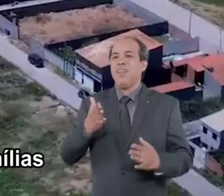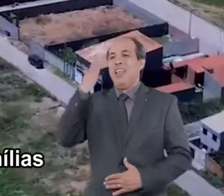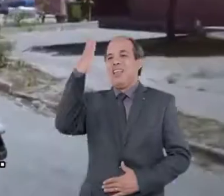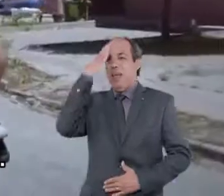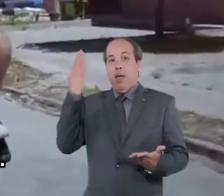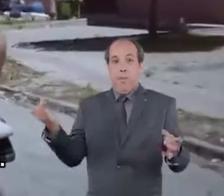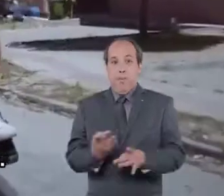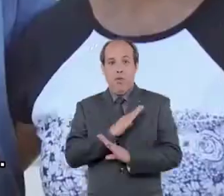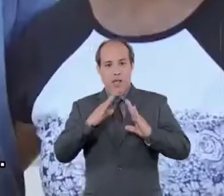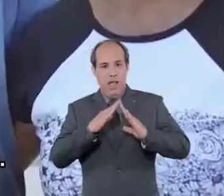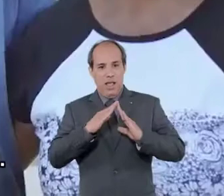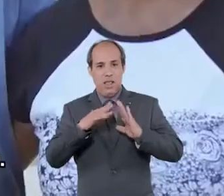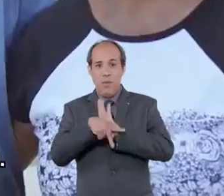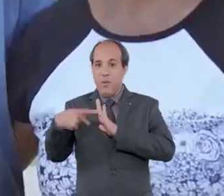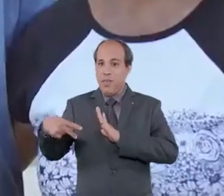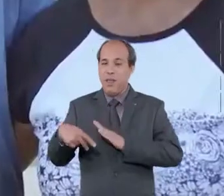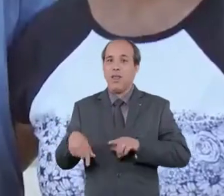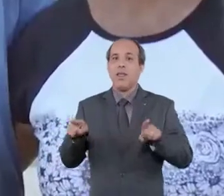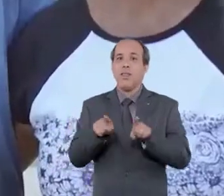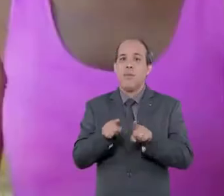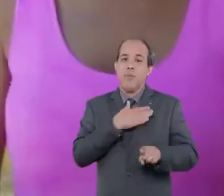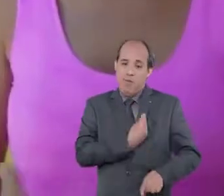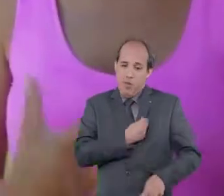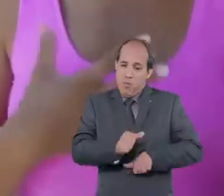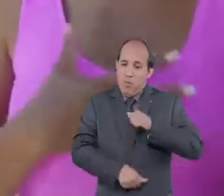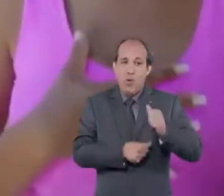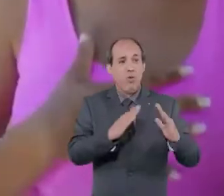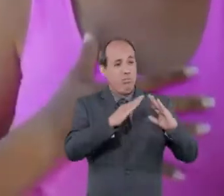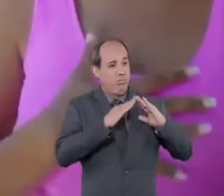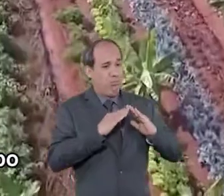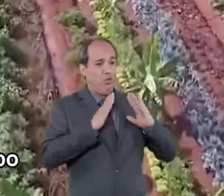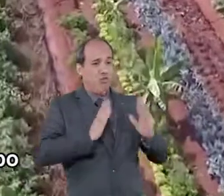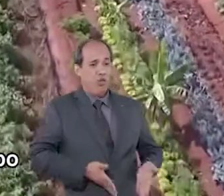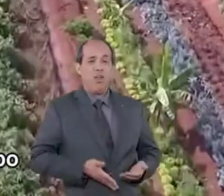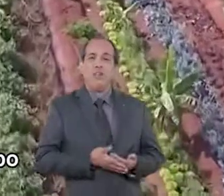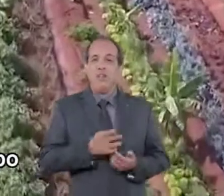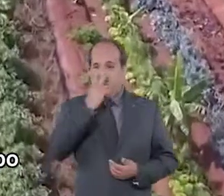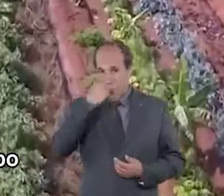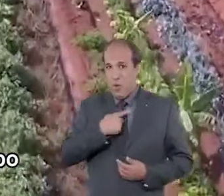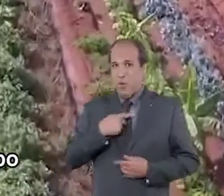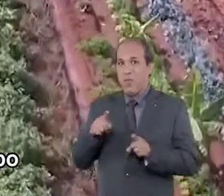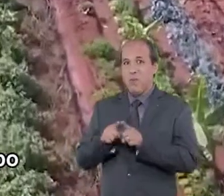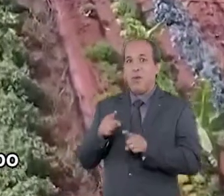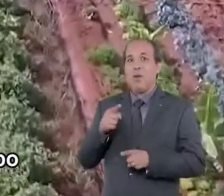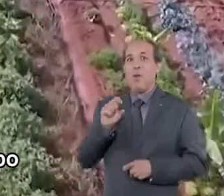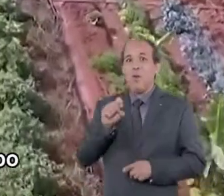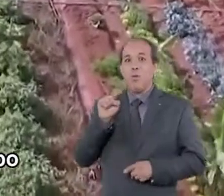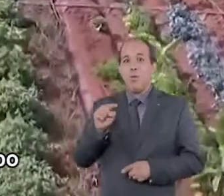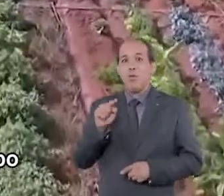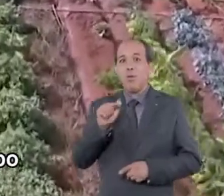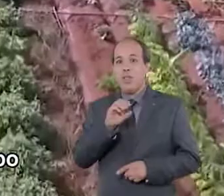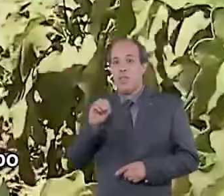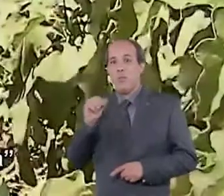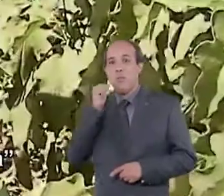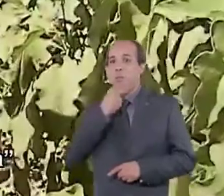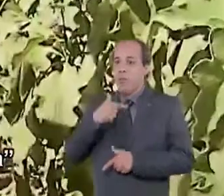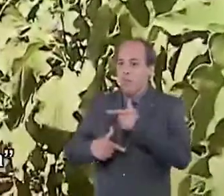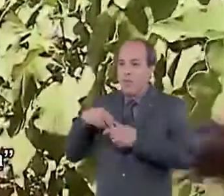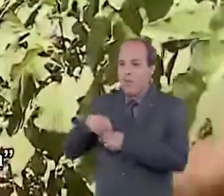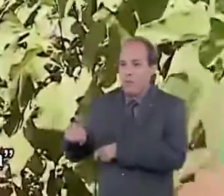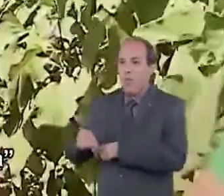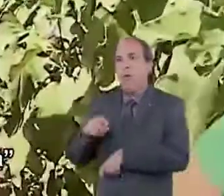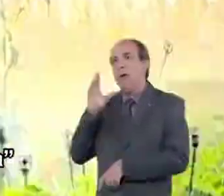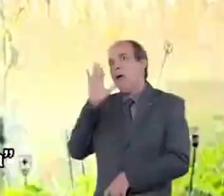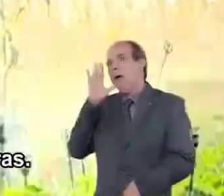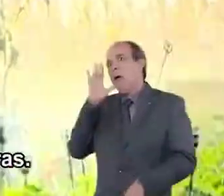famílias que agora tem uma casa própria. Minha vida mudou, hoje eu tenho minha casa. E os mais de 8 mil e 700 homens e mulheres do campo que depois